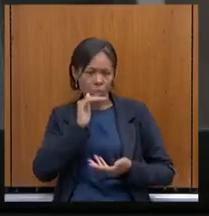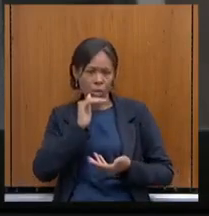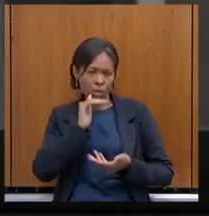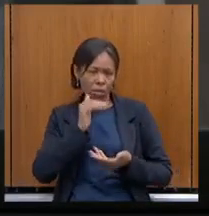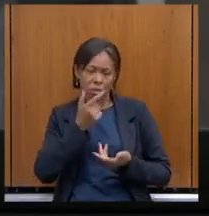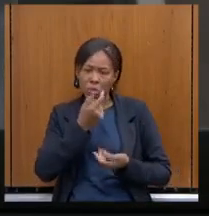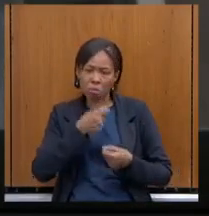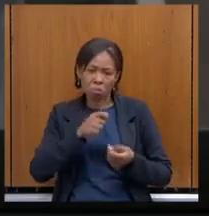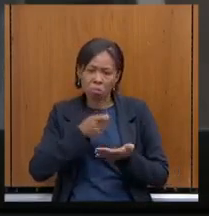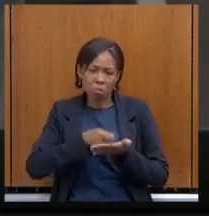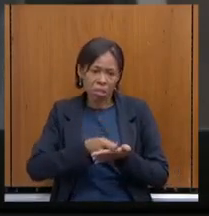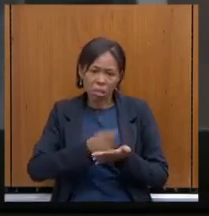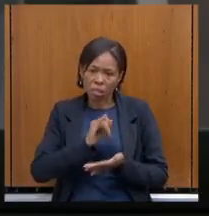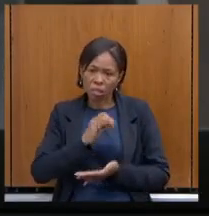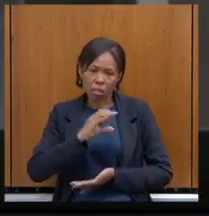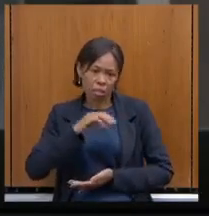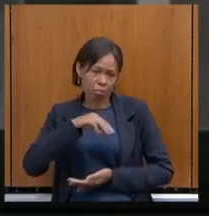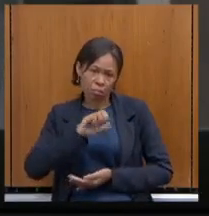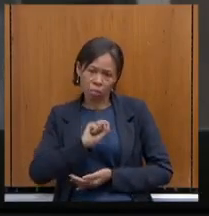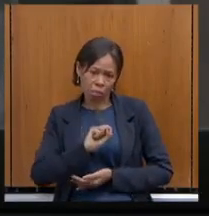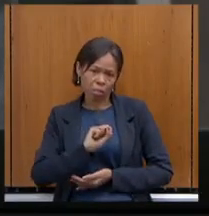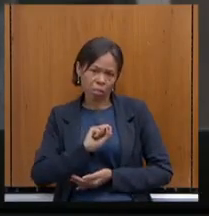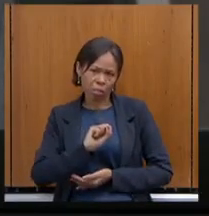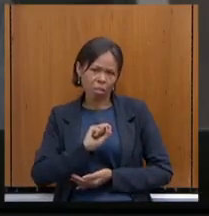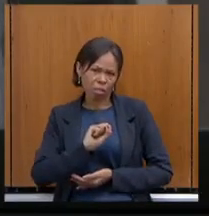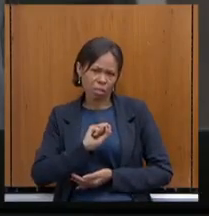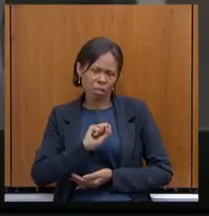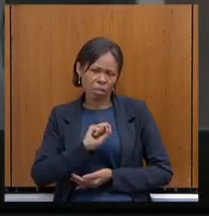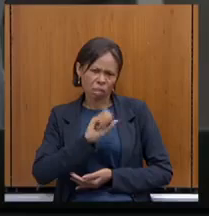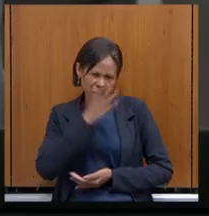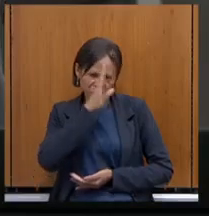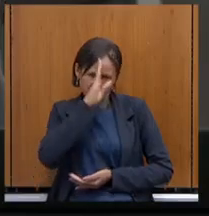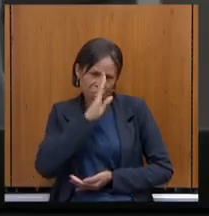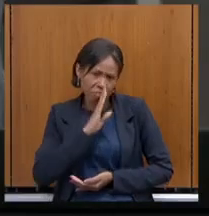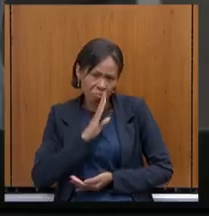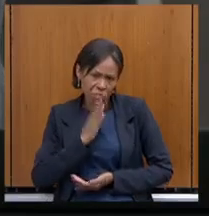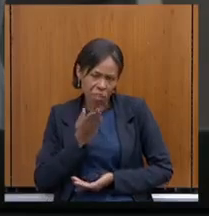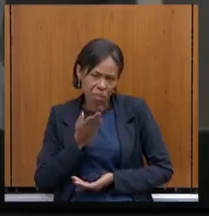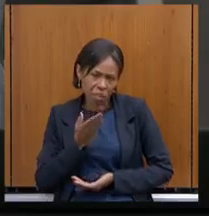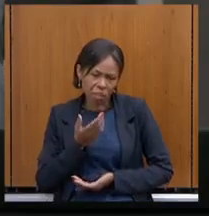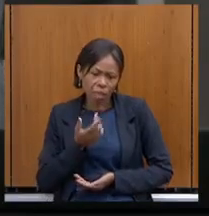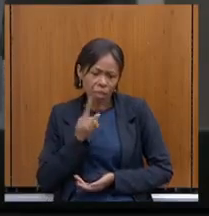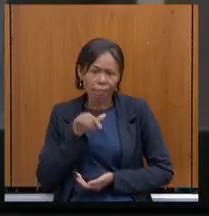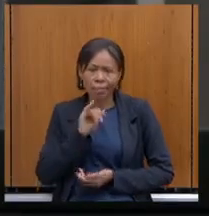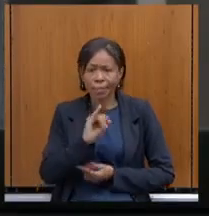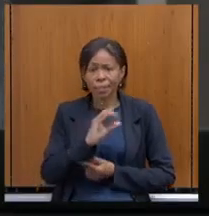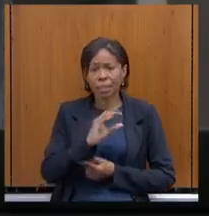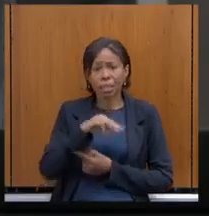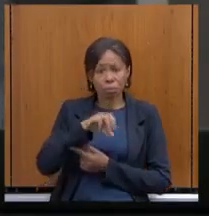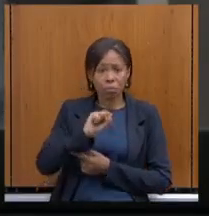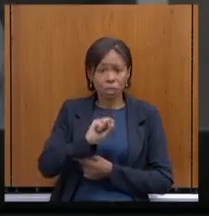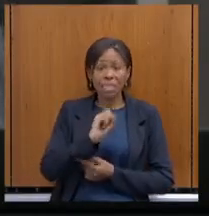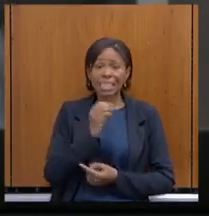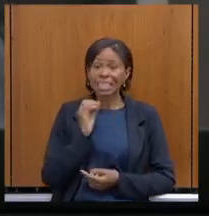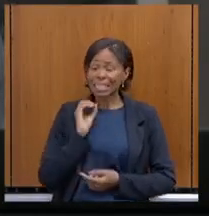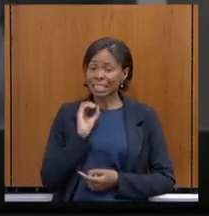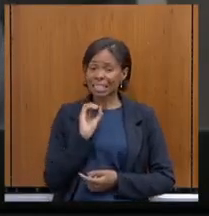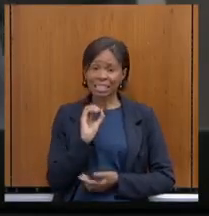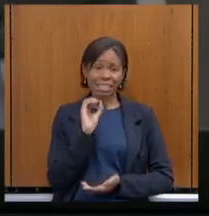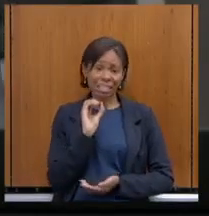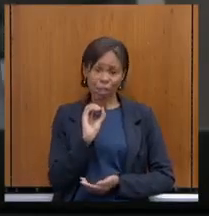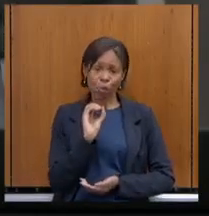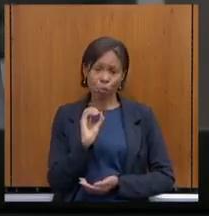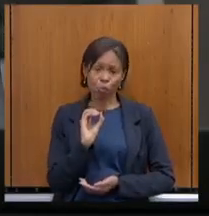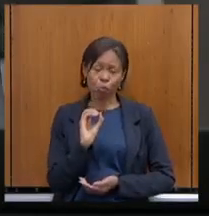é isenção, nós colocamos zero na cesta básica, zeramos a